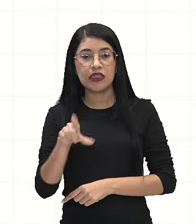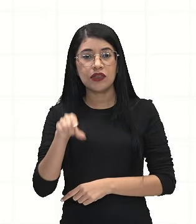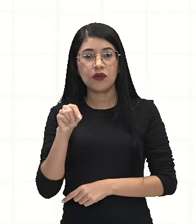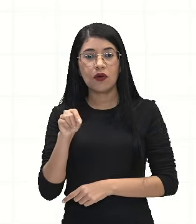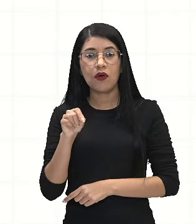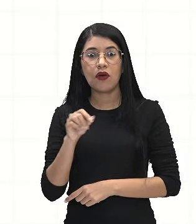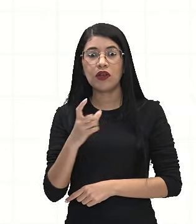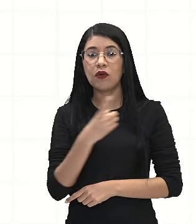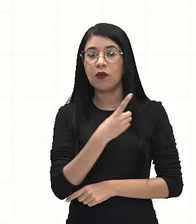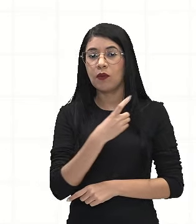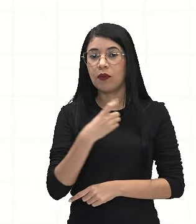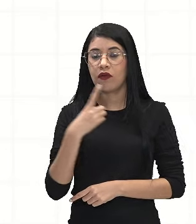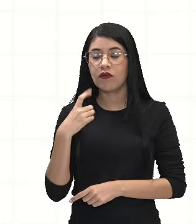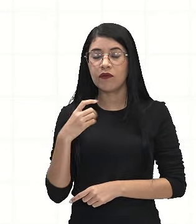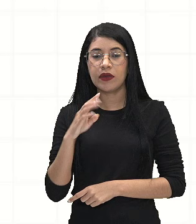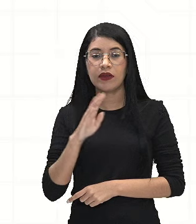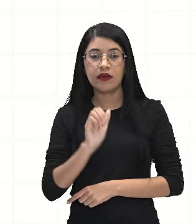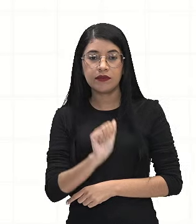o perfume B.